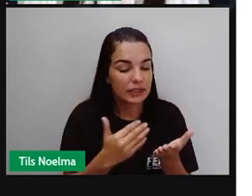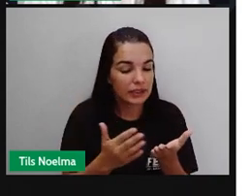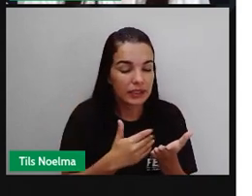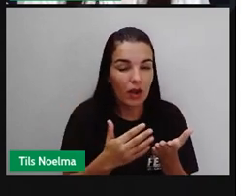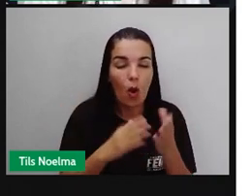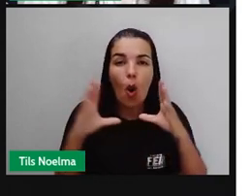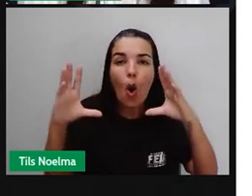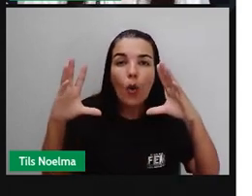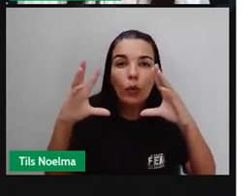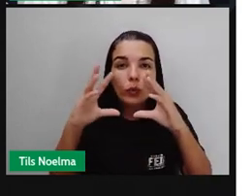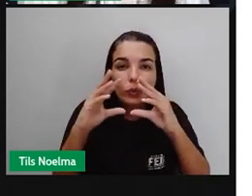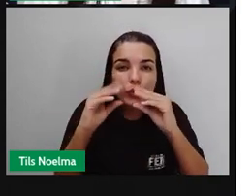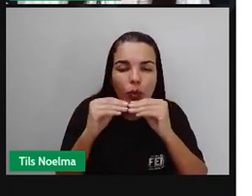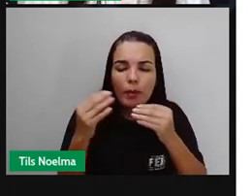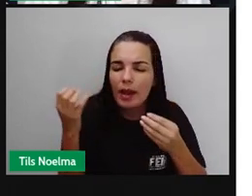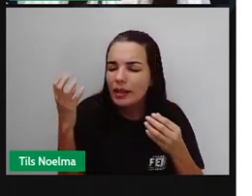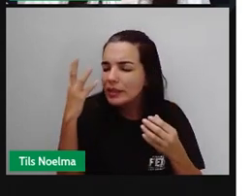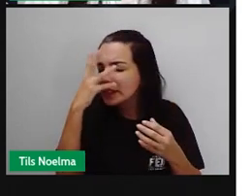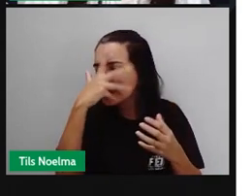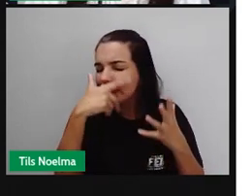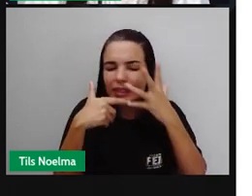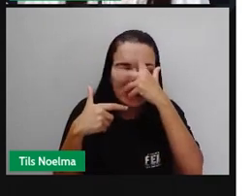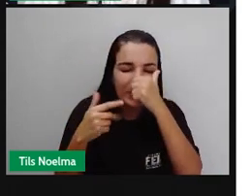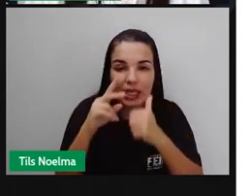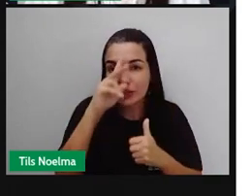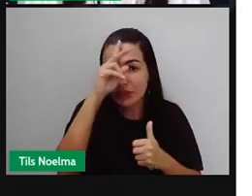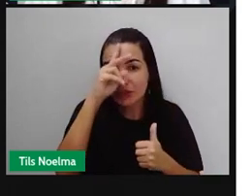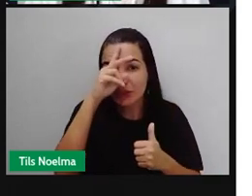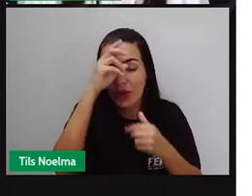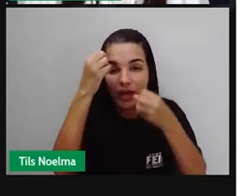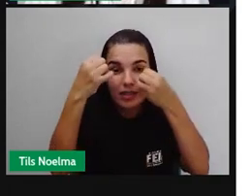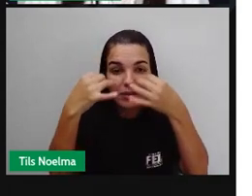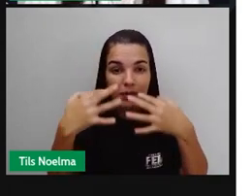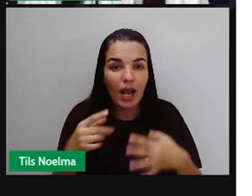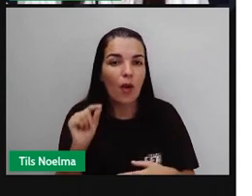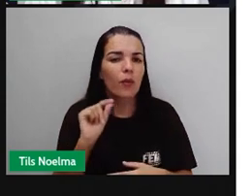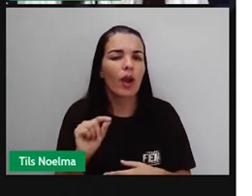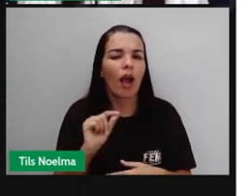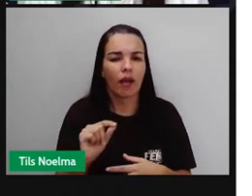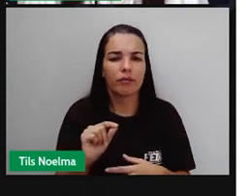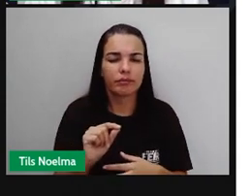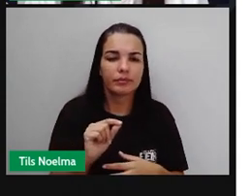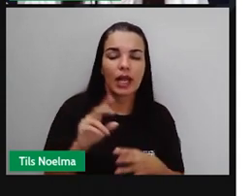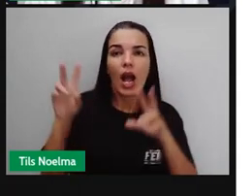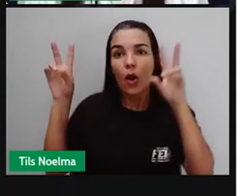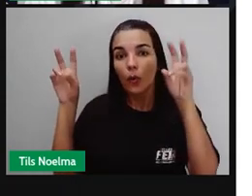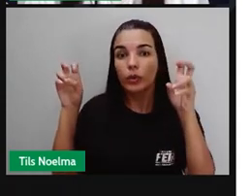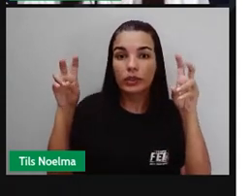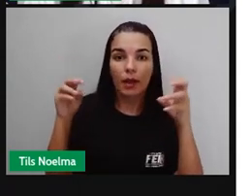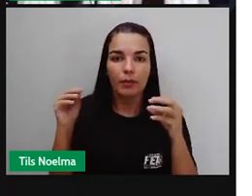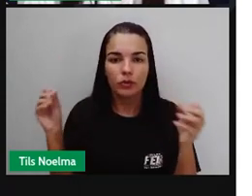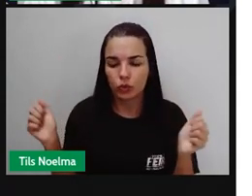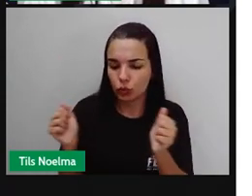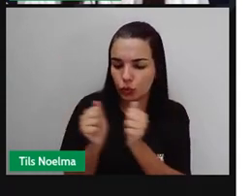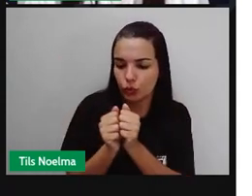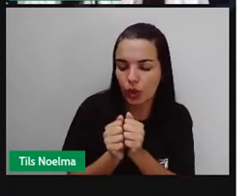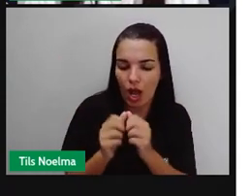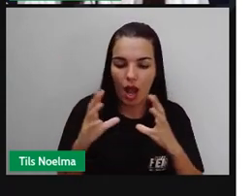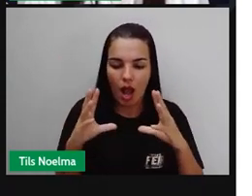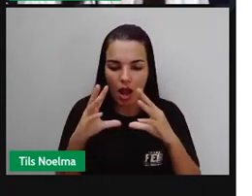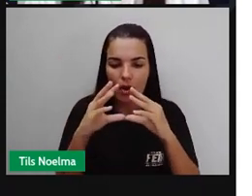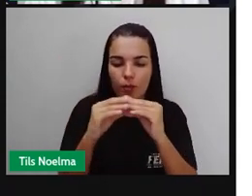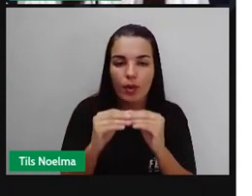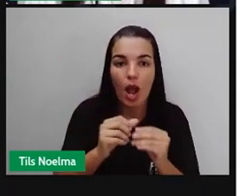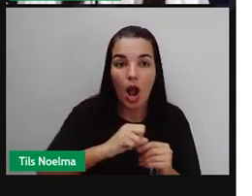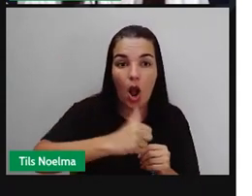da sinopse, né? Um pouquinho do que que essa história ela vai contar. Reinações de Narizinho, ele reúne aí as 11 histórias